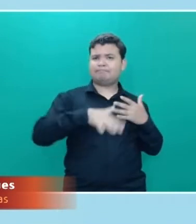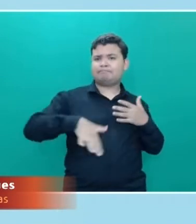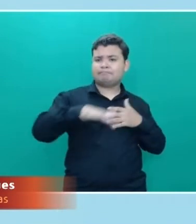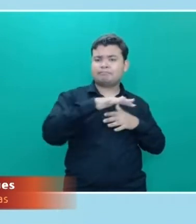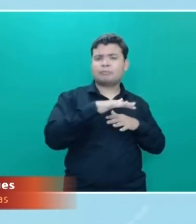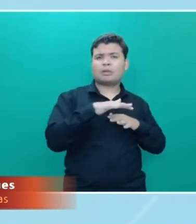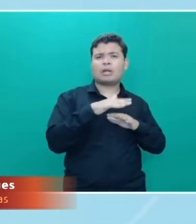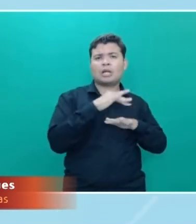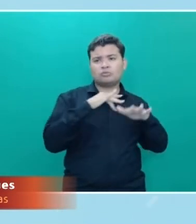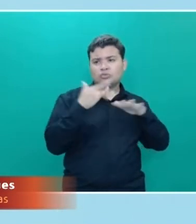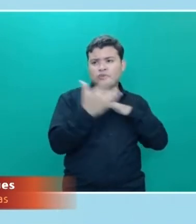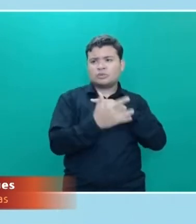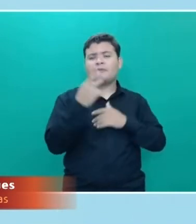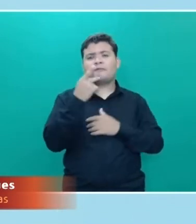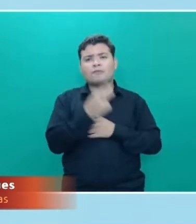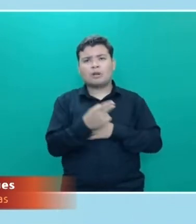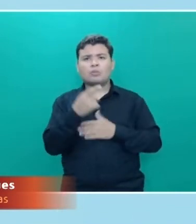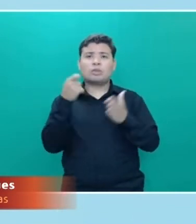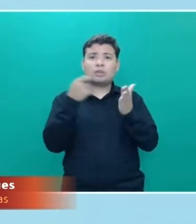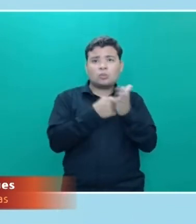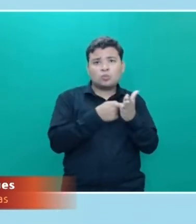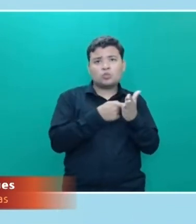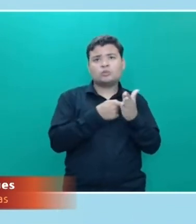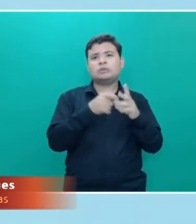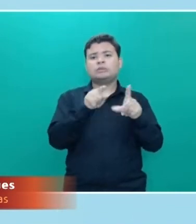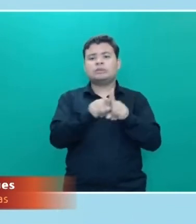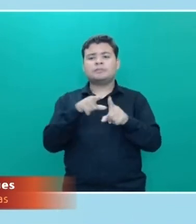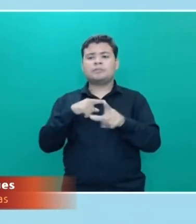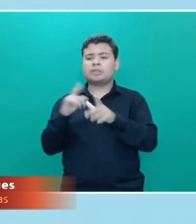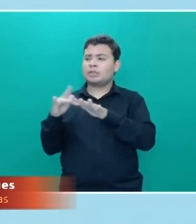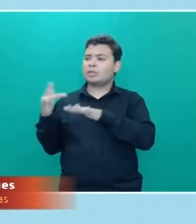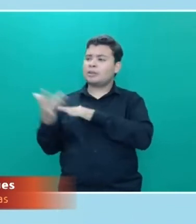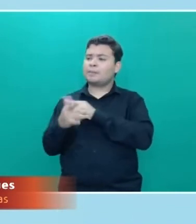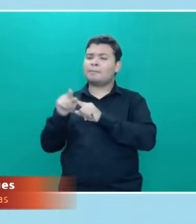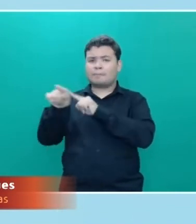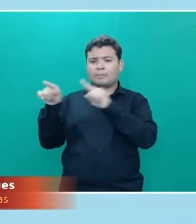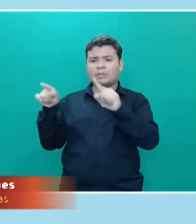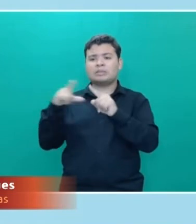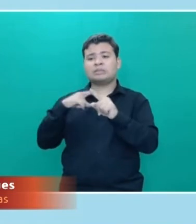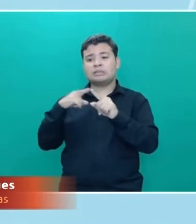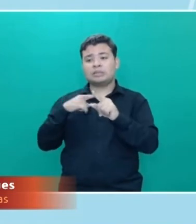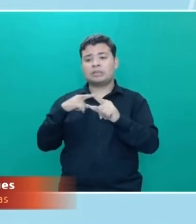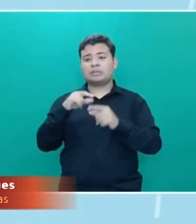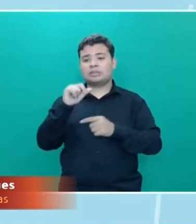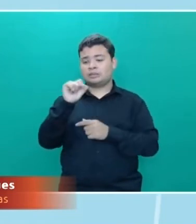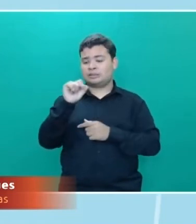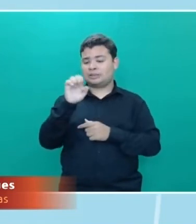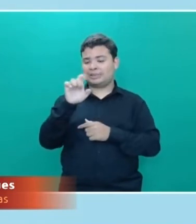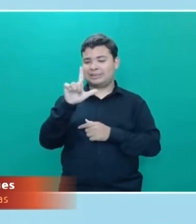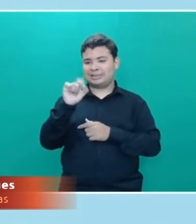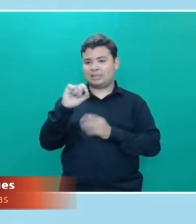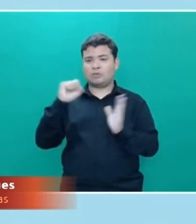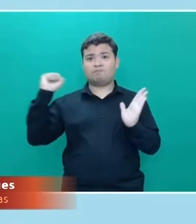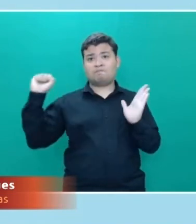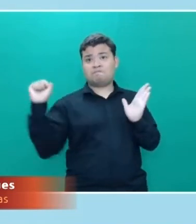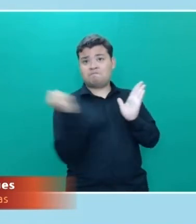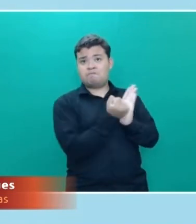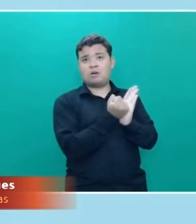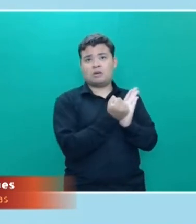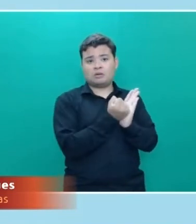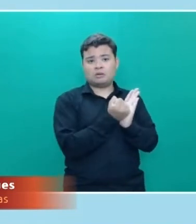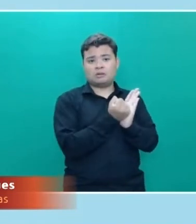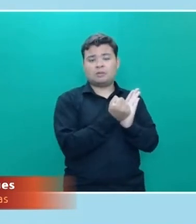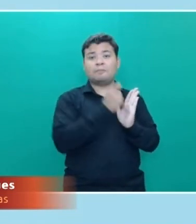e as próprias redes têm colocado alguns lacres, lacres não, selos, perdão, selos de informações que são